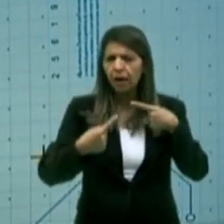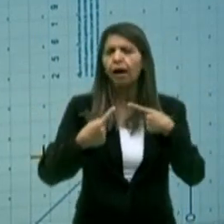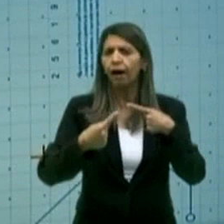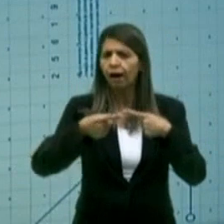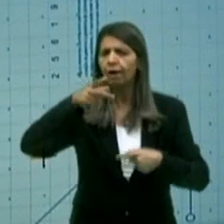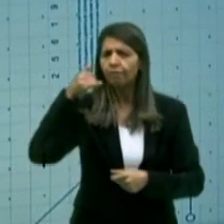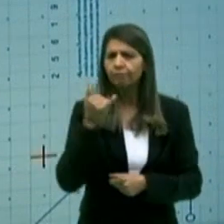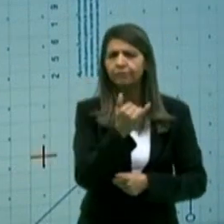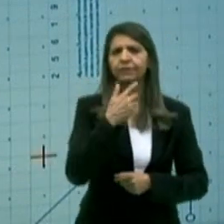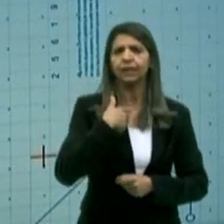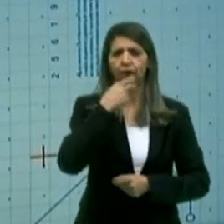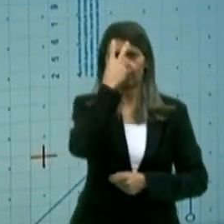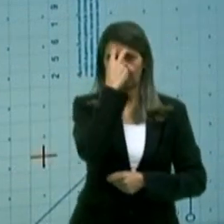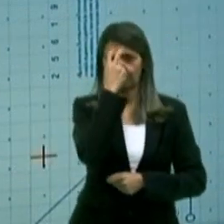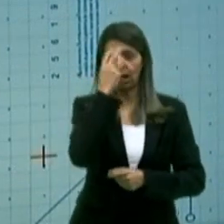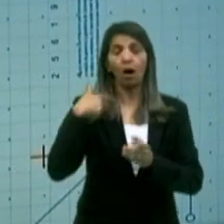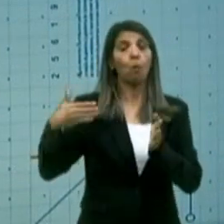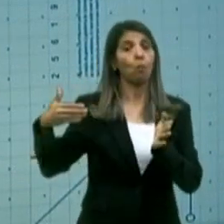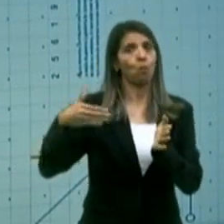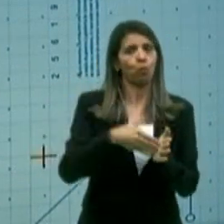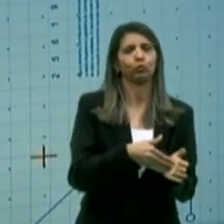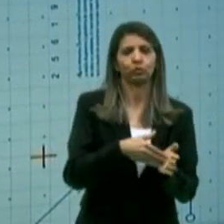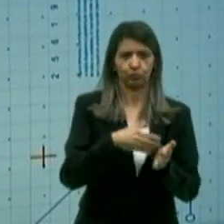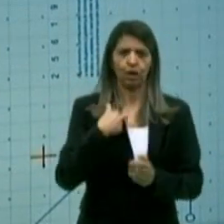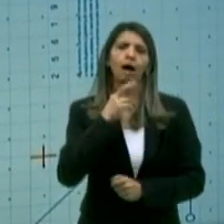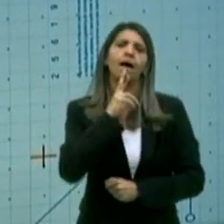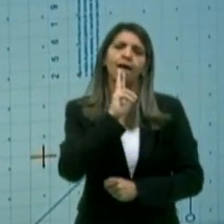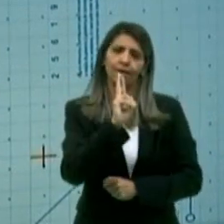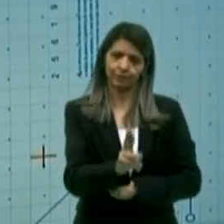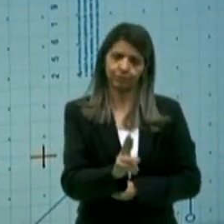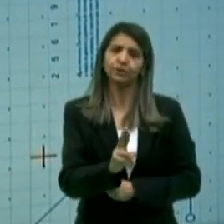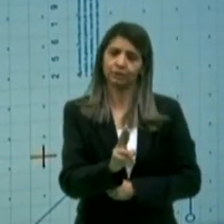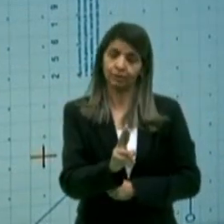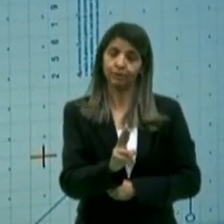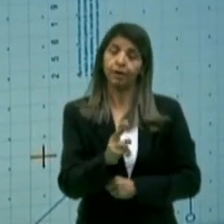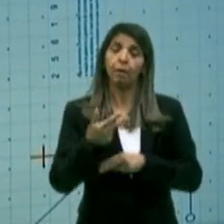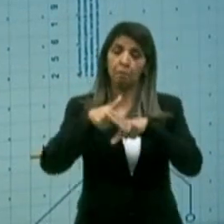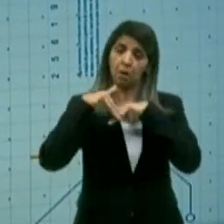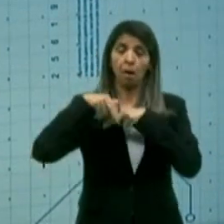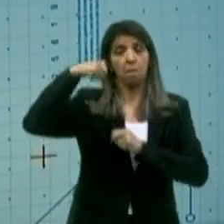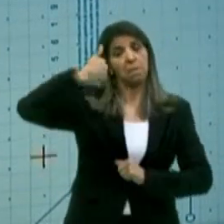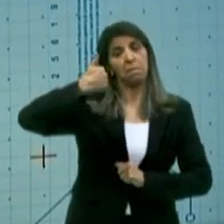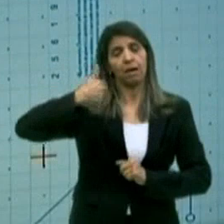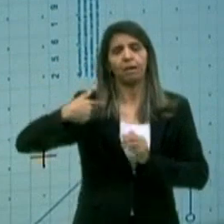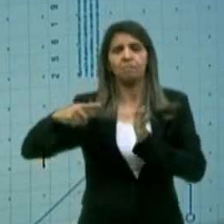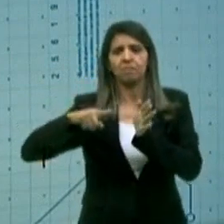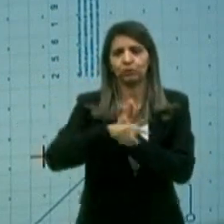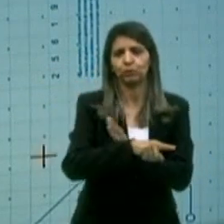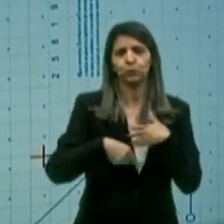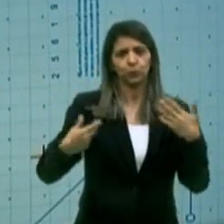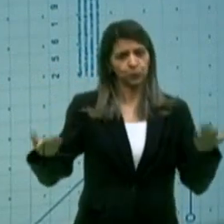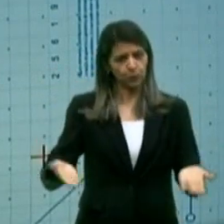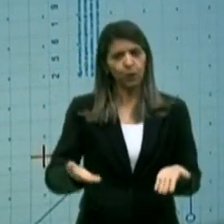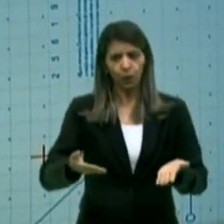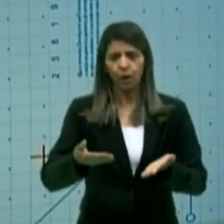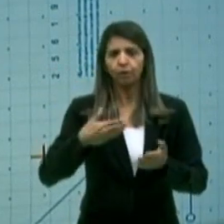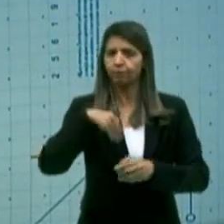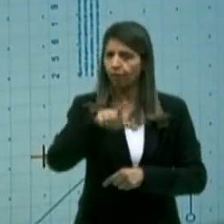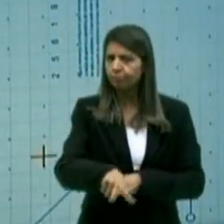Ferreira será o último a responder nesse bloco, já que ele foi o primeiro a perguntar. Então, vou sortear aqui